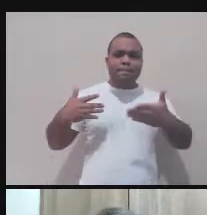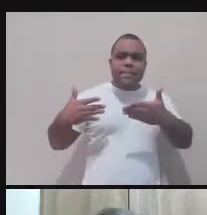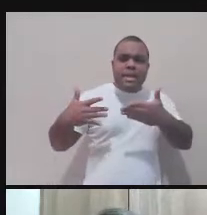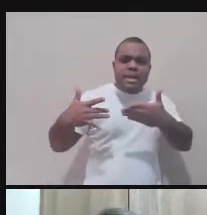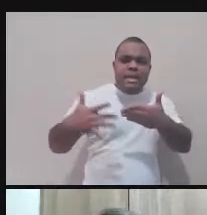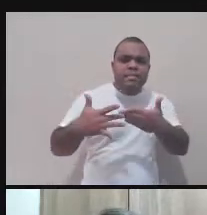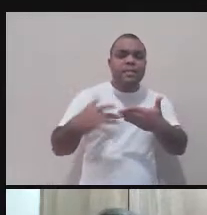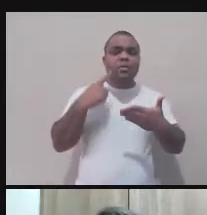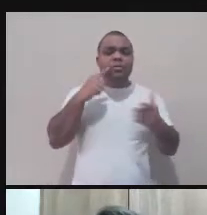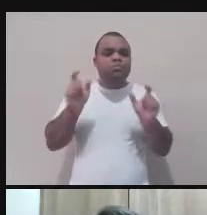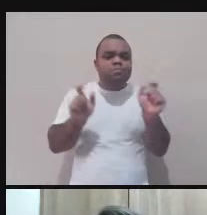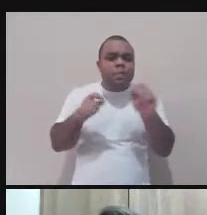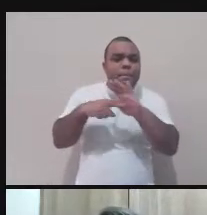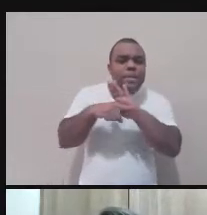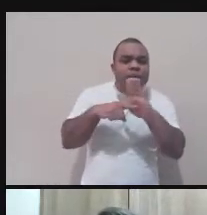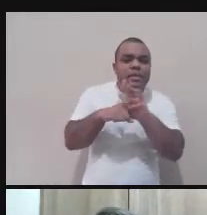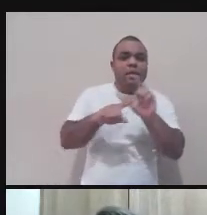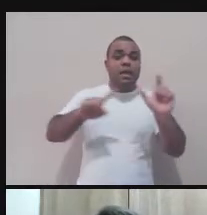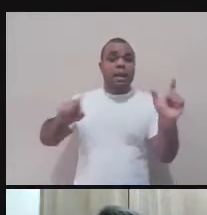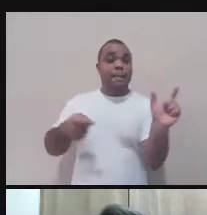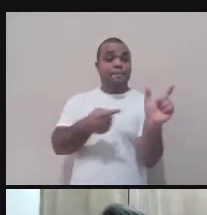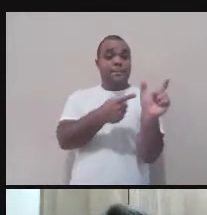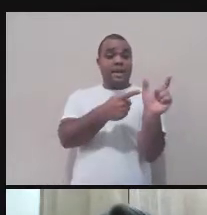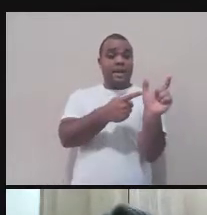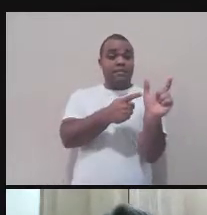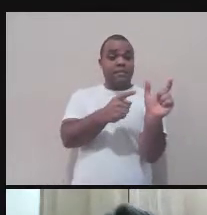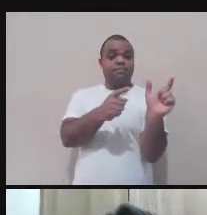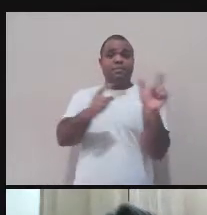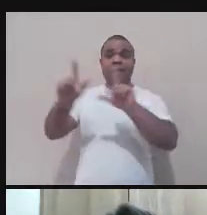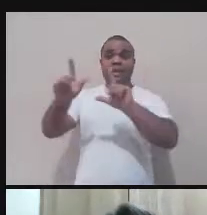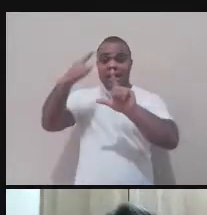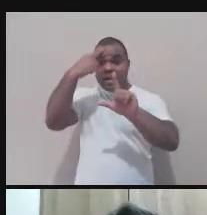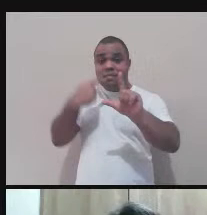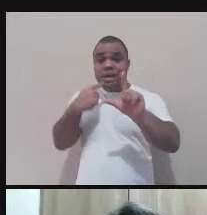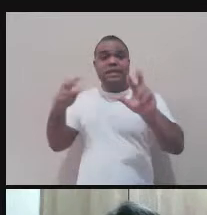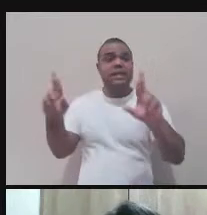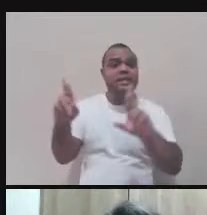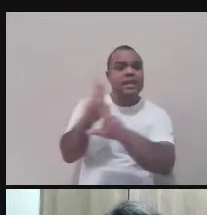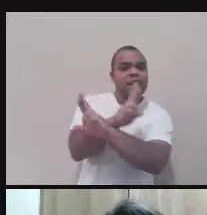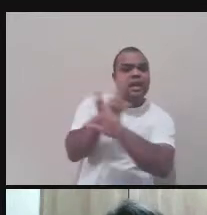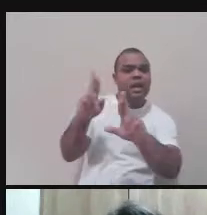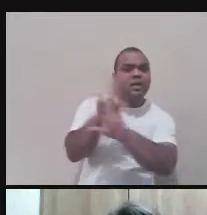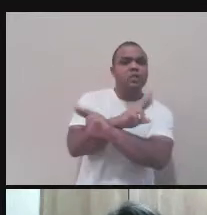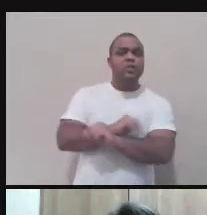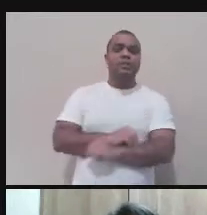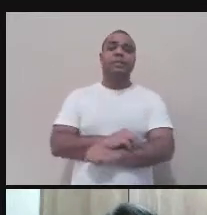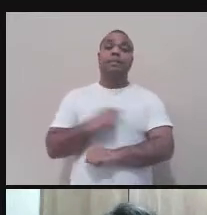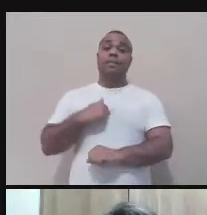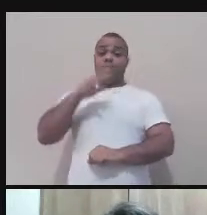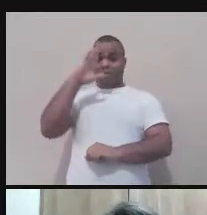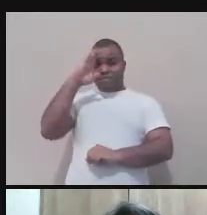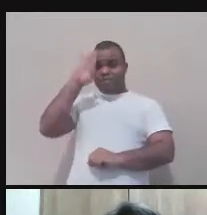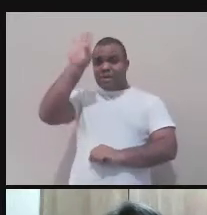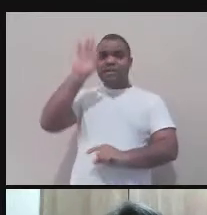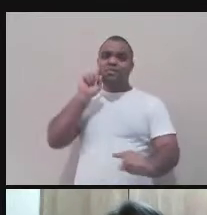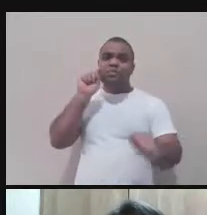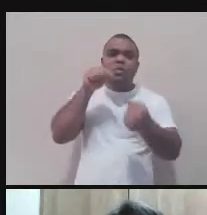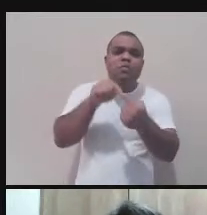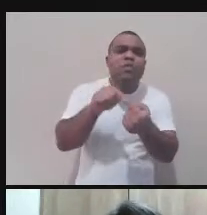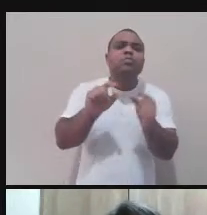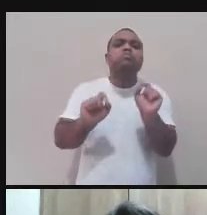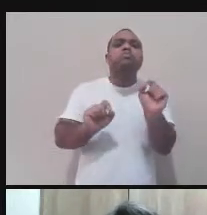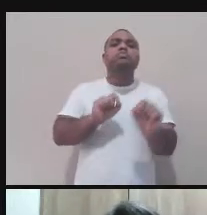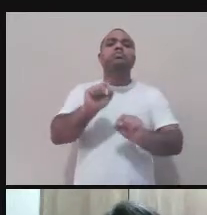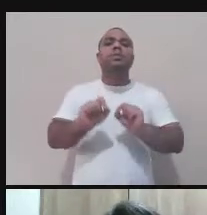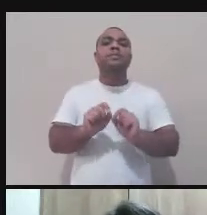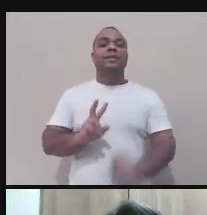-imagem em livros infantis, tá? Mas o foco principal das minhas pesquisas continuam